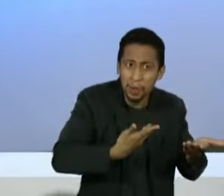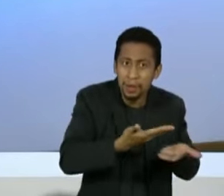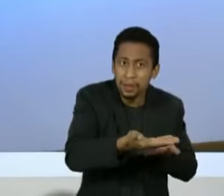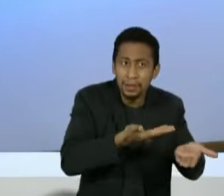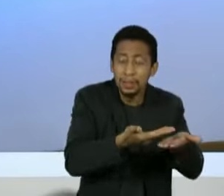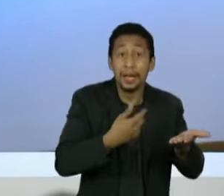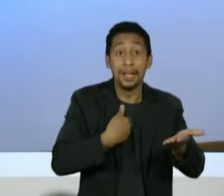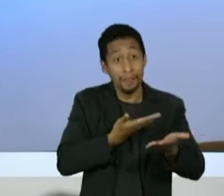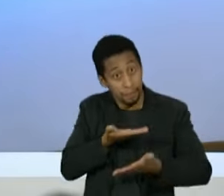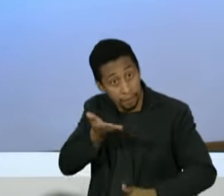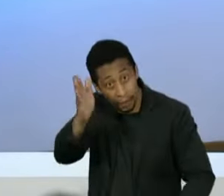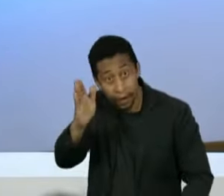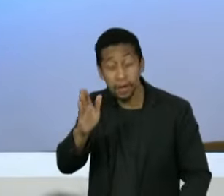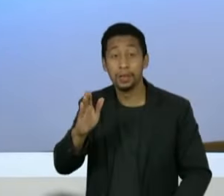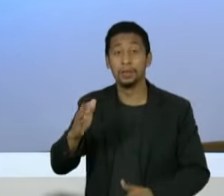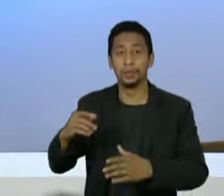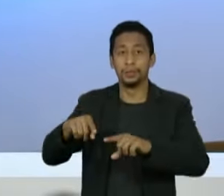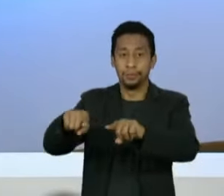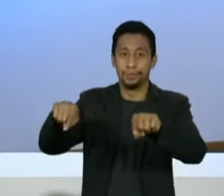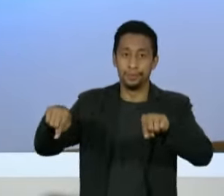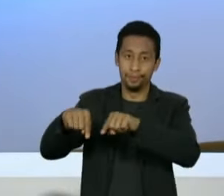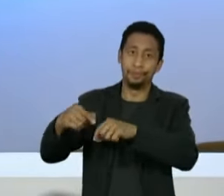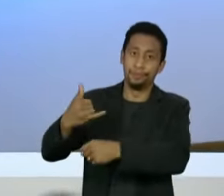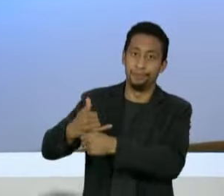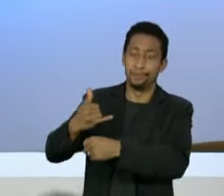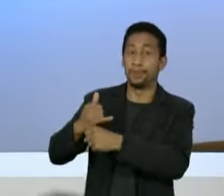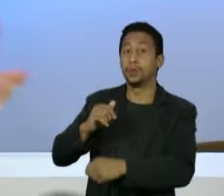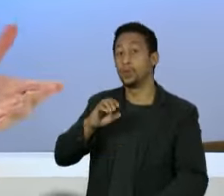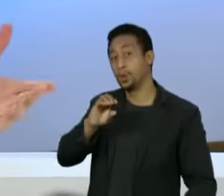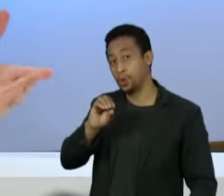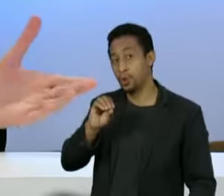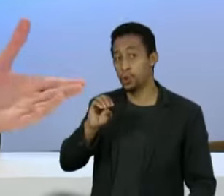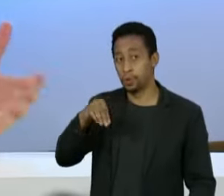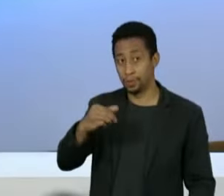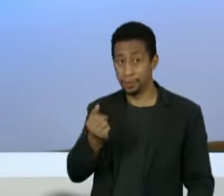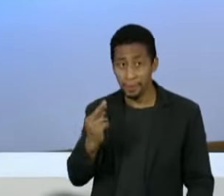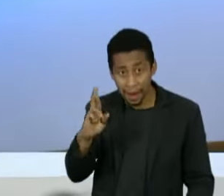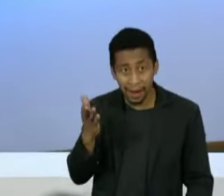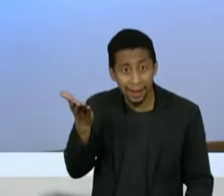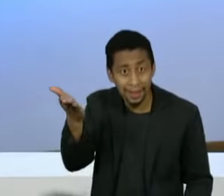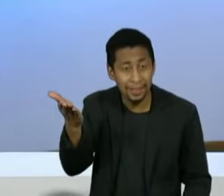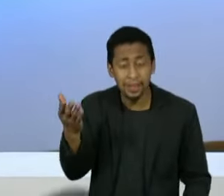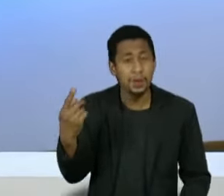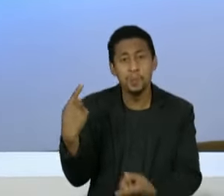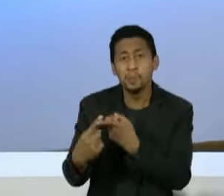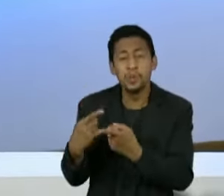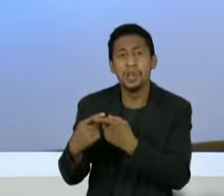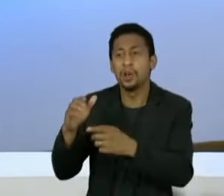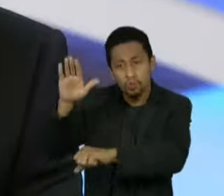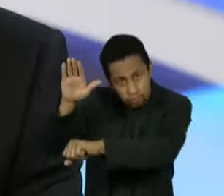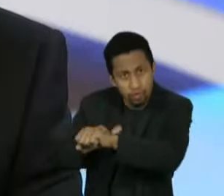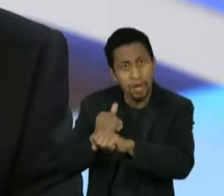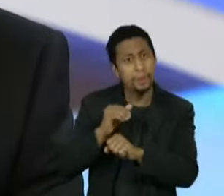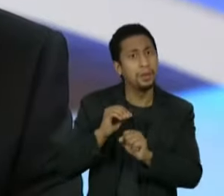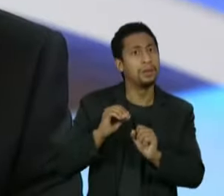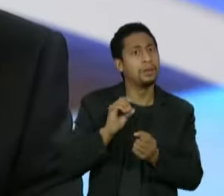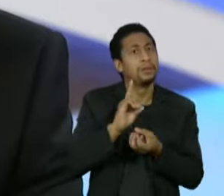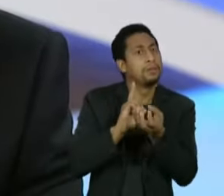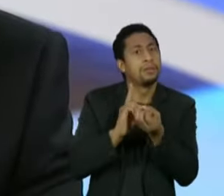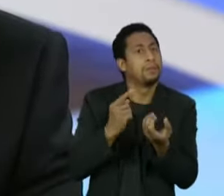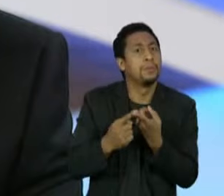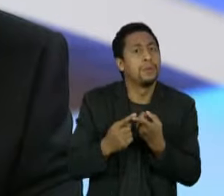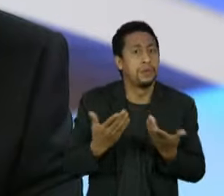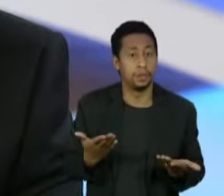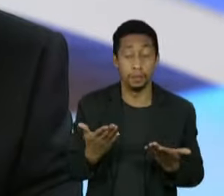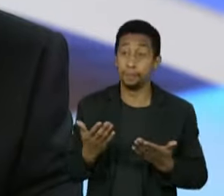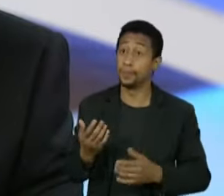gabinete do Omar Aziz, ato contínuo, por que não se vai à frente para investigar Eu consegui maioria para aprovar o